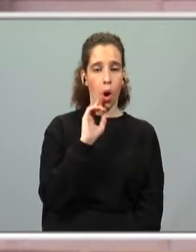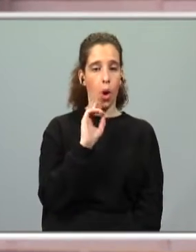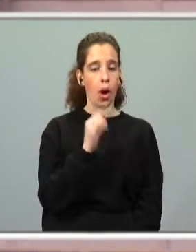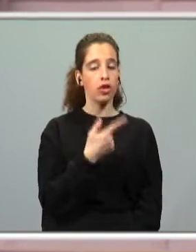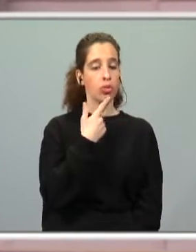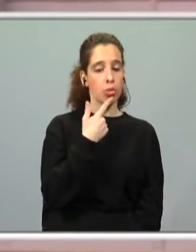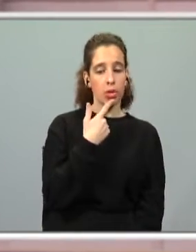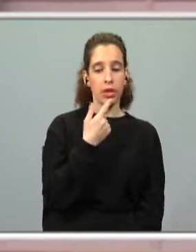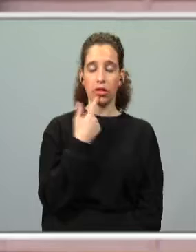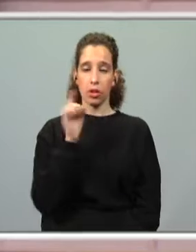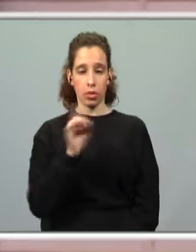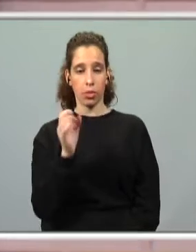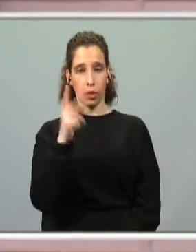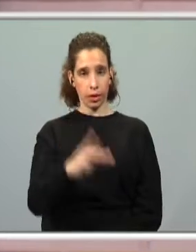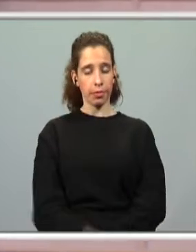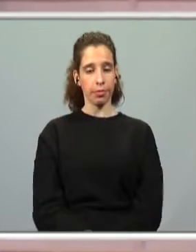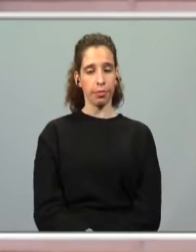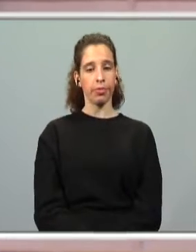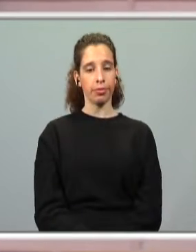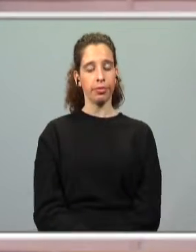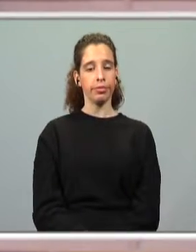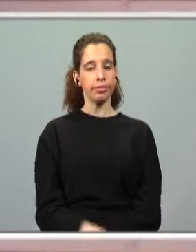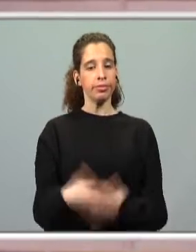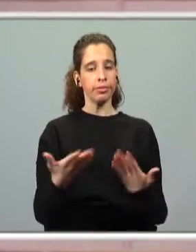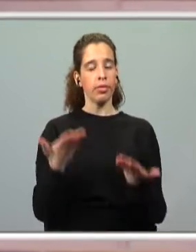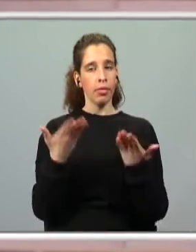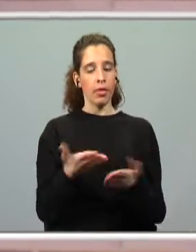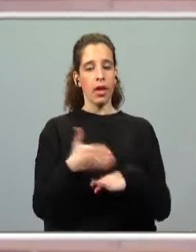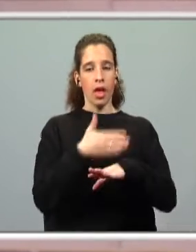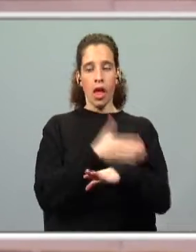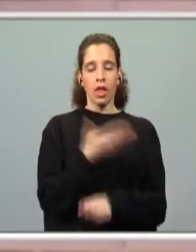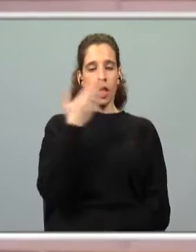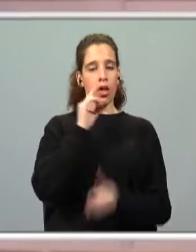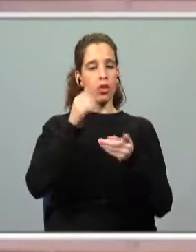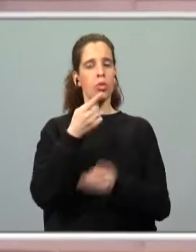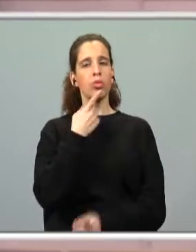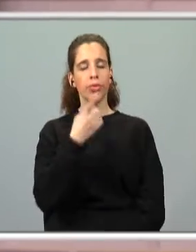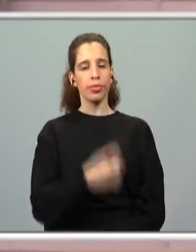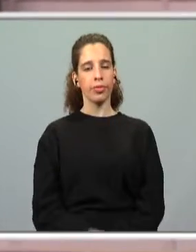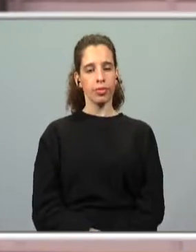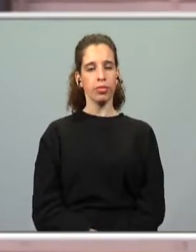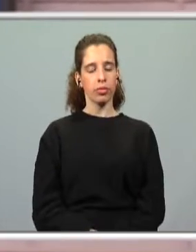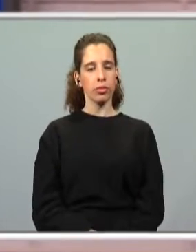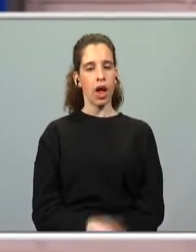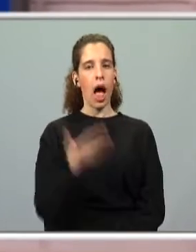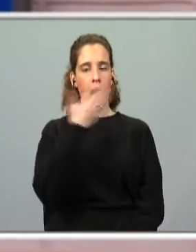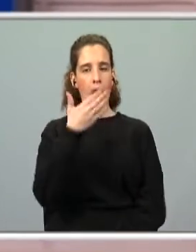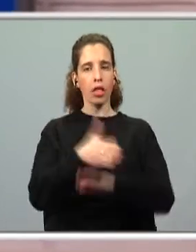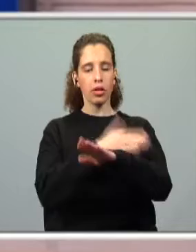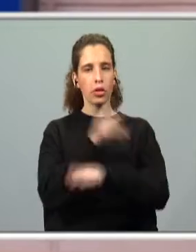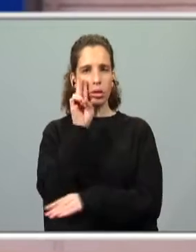não possas entender. Agora, antes de iniciarmos o nosso bloco, vou perguntar-te assististe ao bloco anterior?